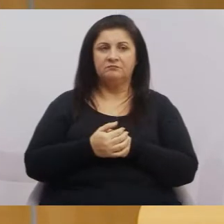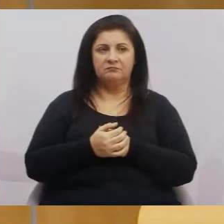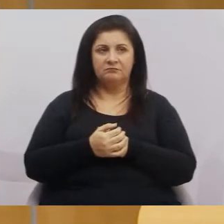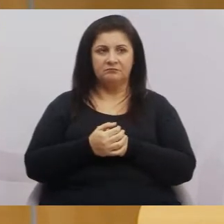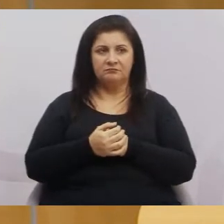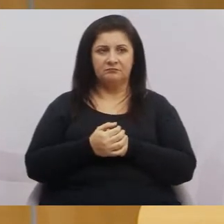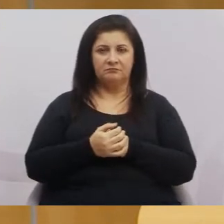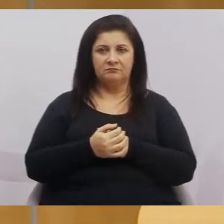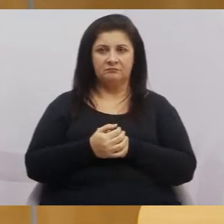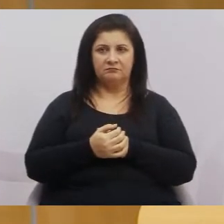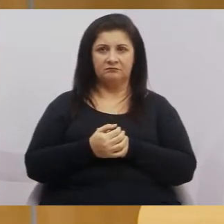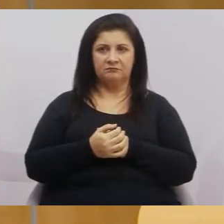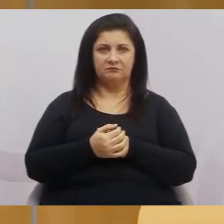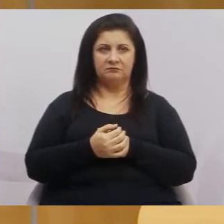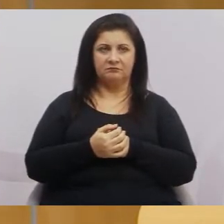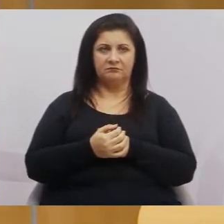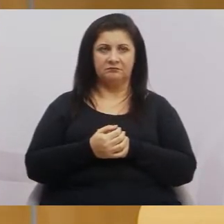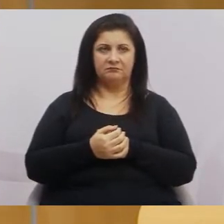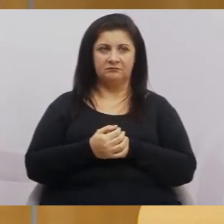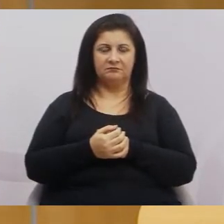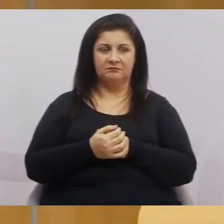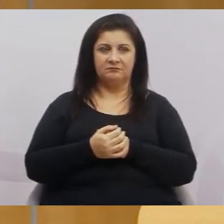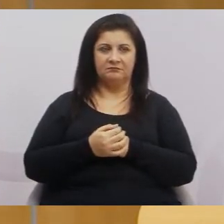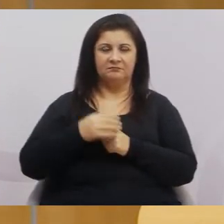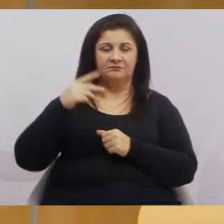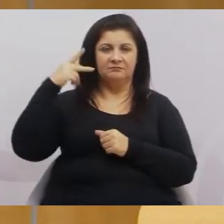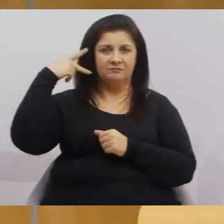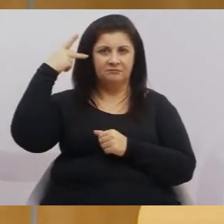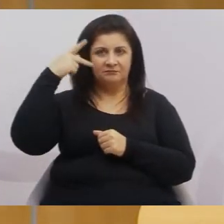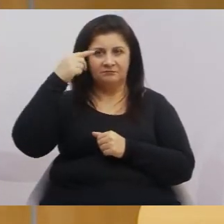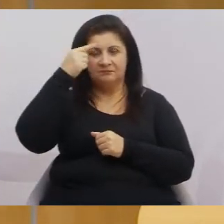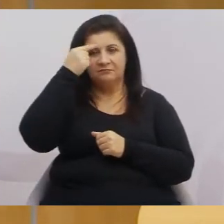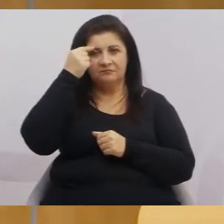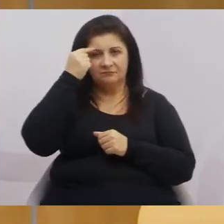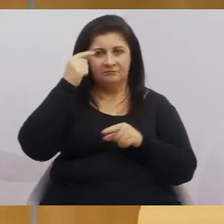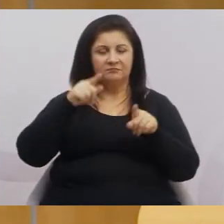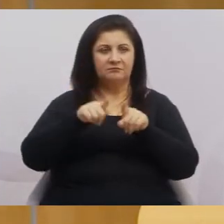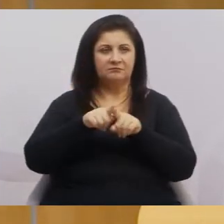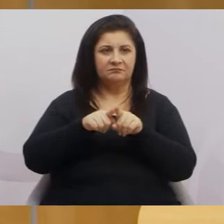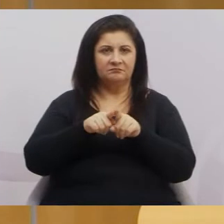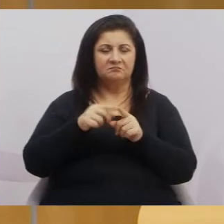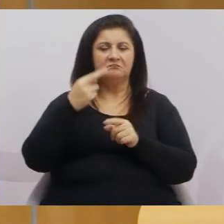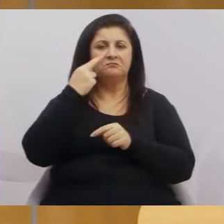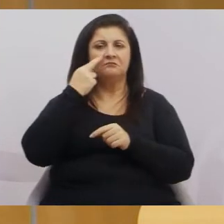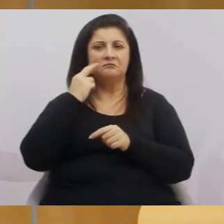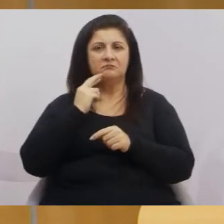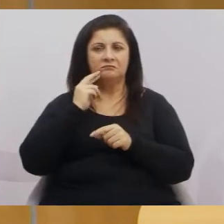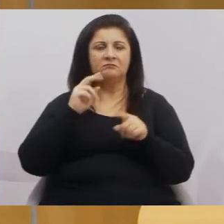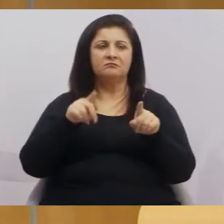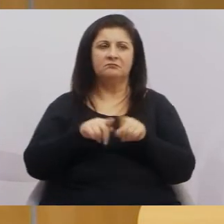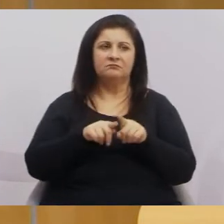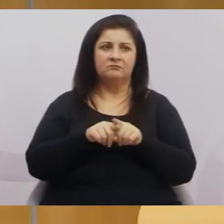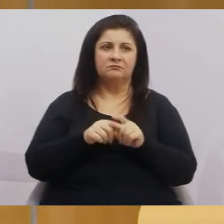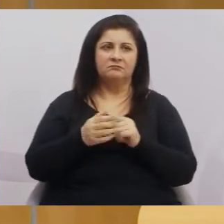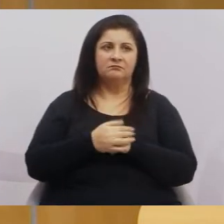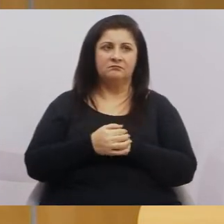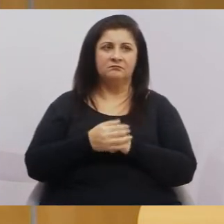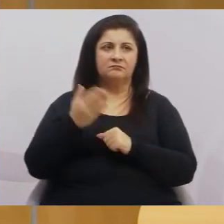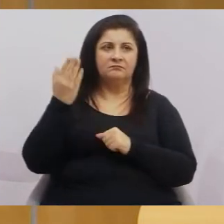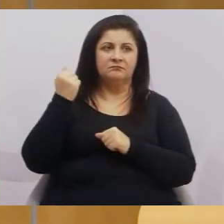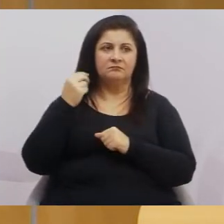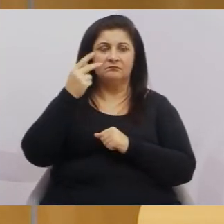e vereador Edgar também, vereador Rogério Timóteo, e a gente escutava nas ruas